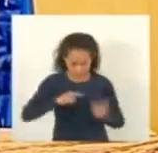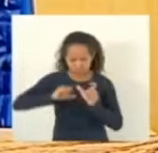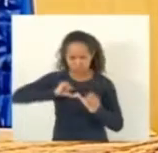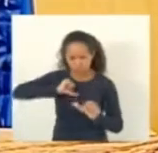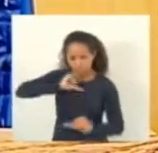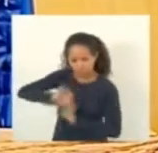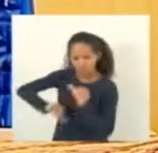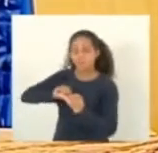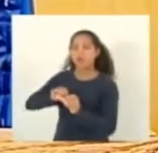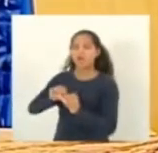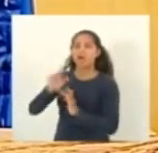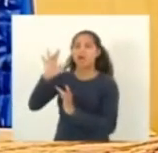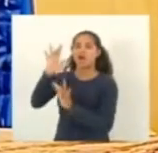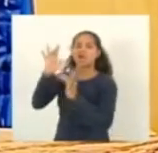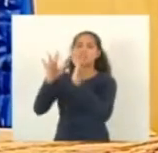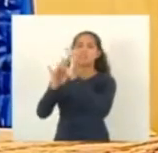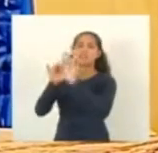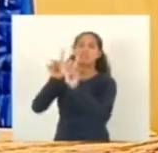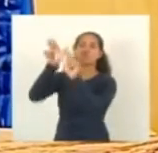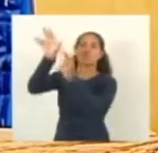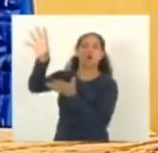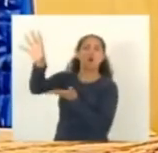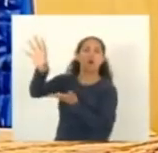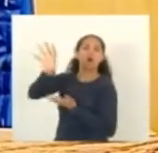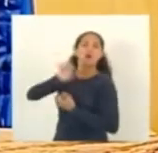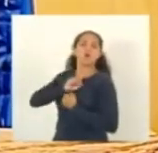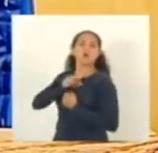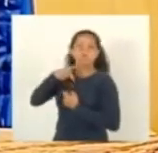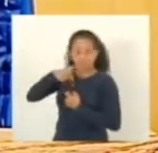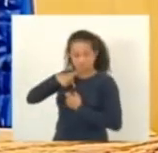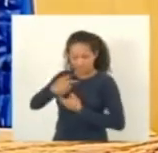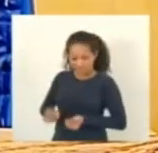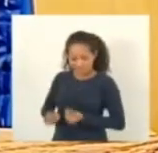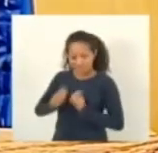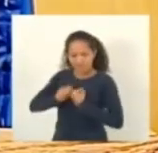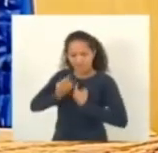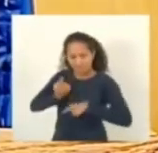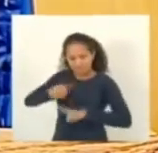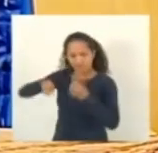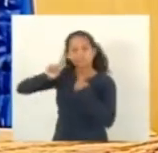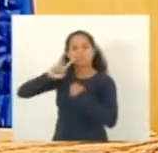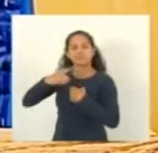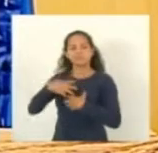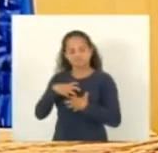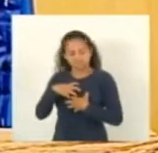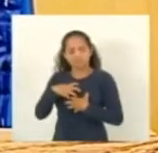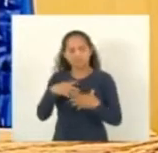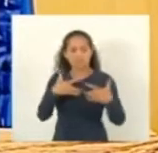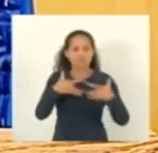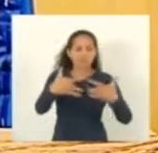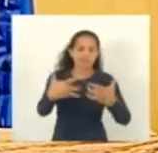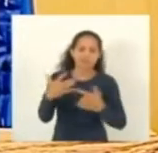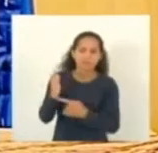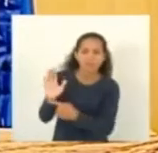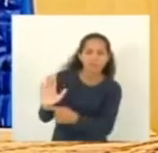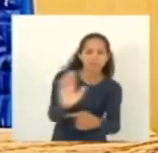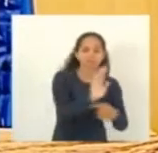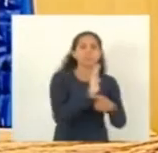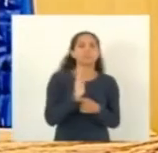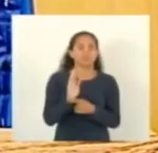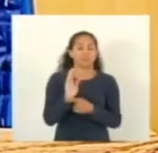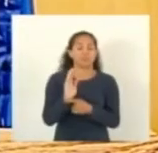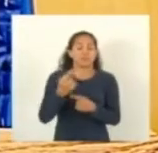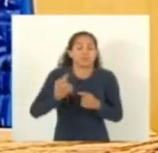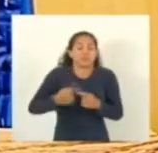Cristo para continuar as nossas vidas e dentro de um espírito de fraternidade e solidariedade porque nós estamos